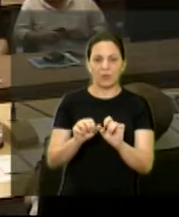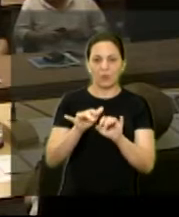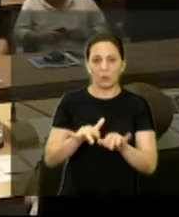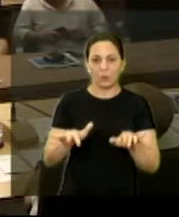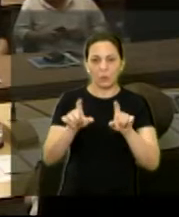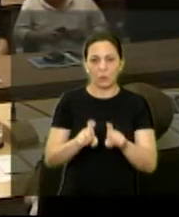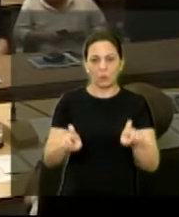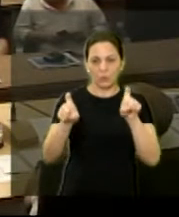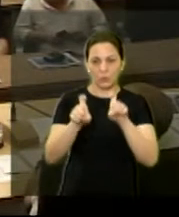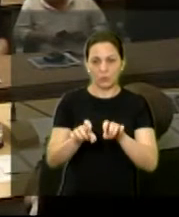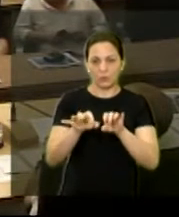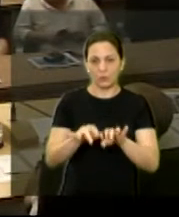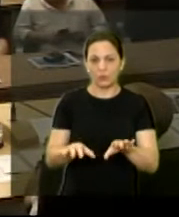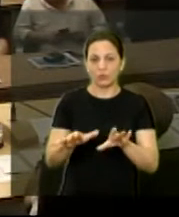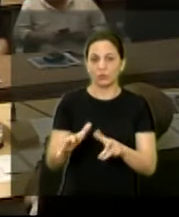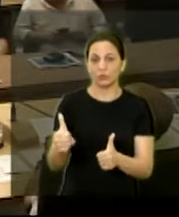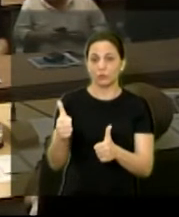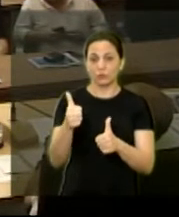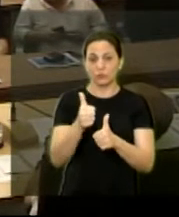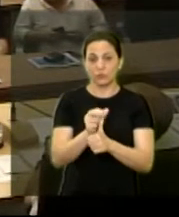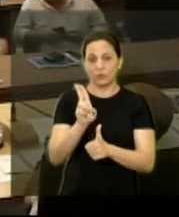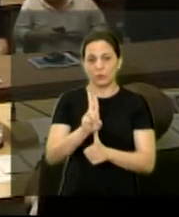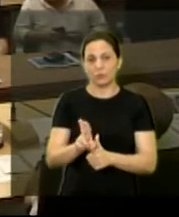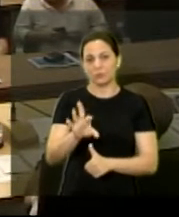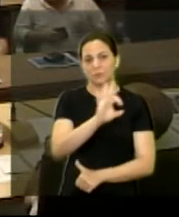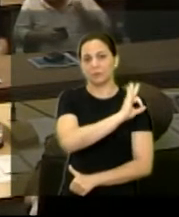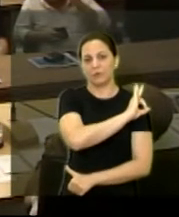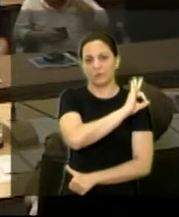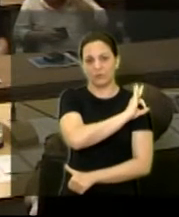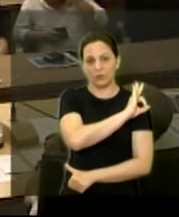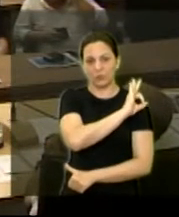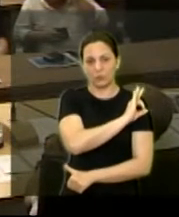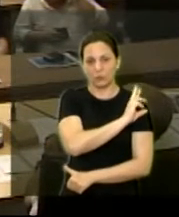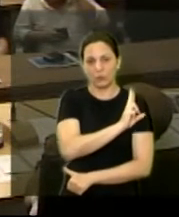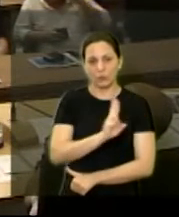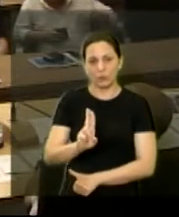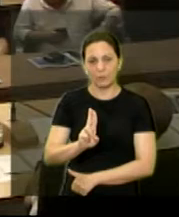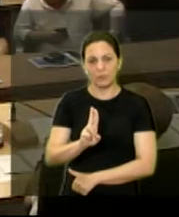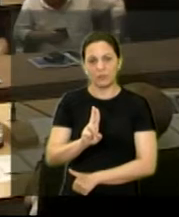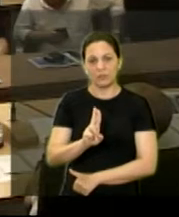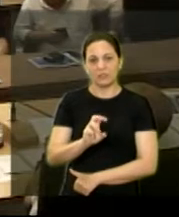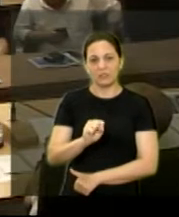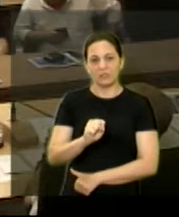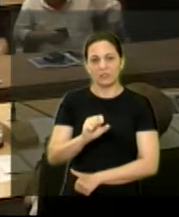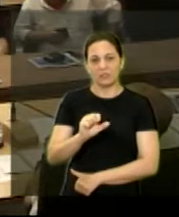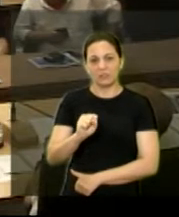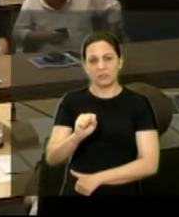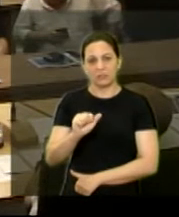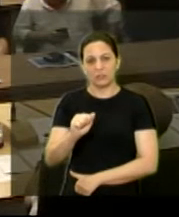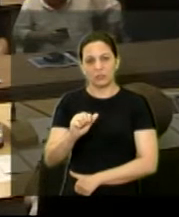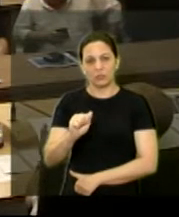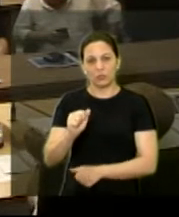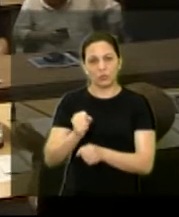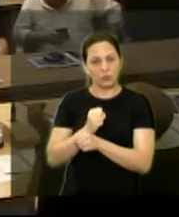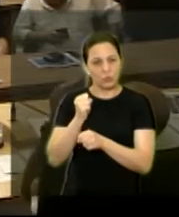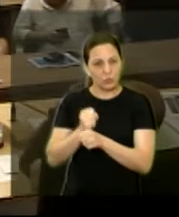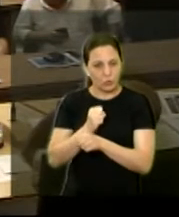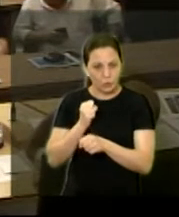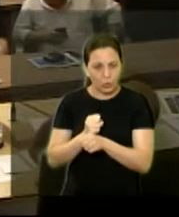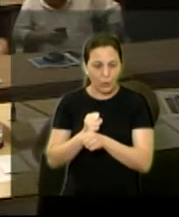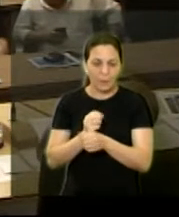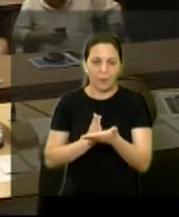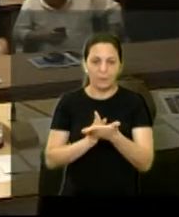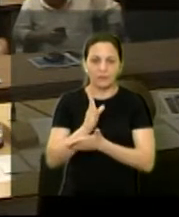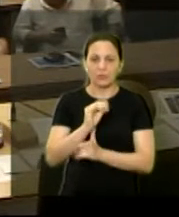substituir o que a prefeitura usa hoje que é chamado de SISOBRA com relação à aprovação